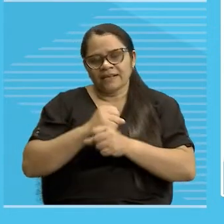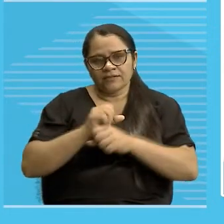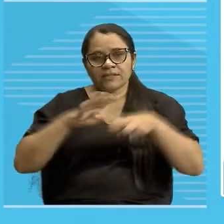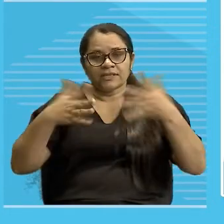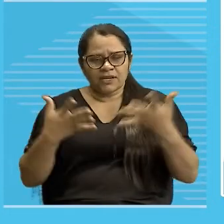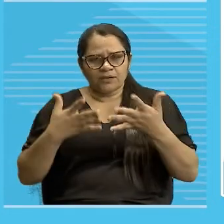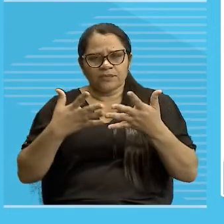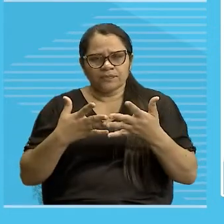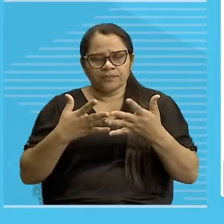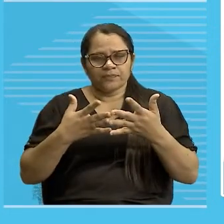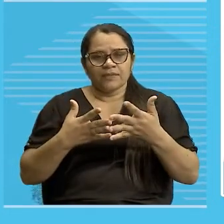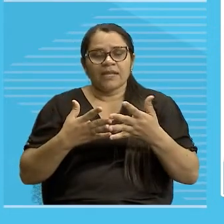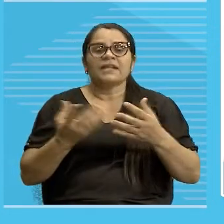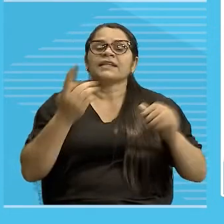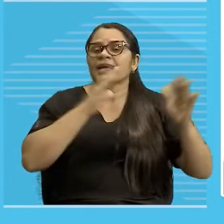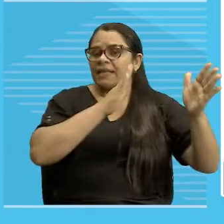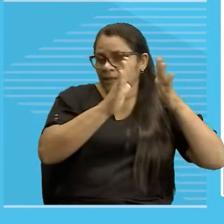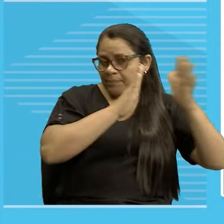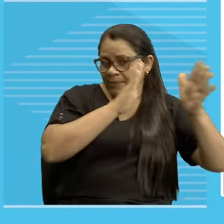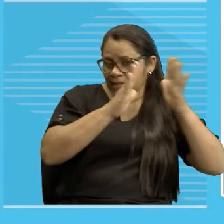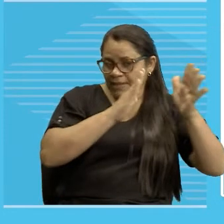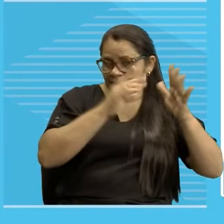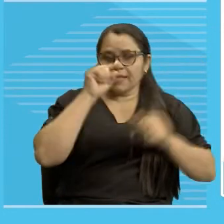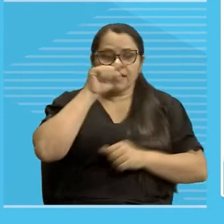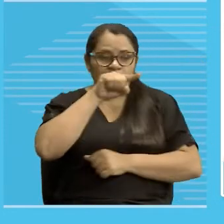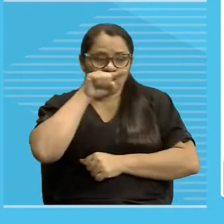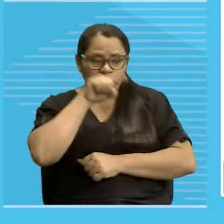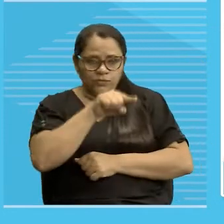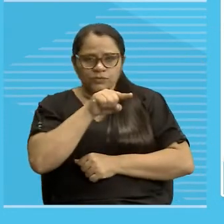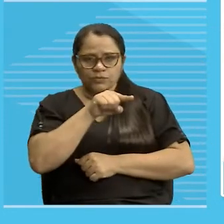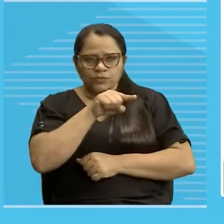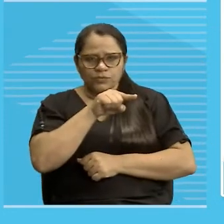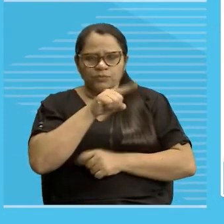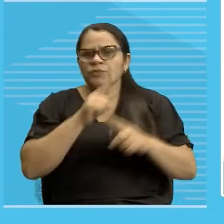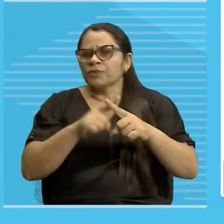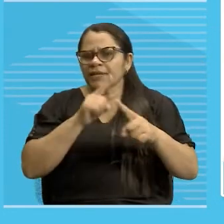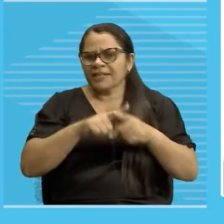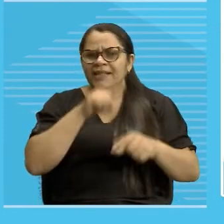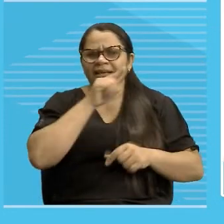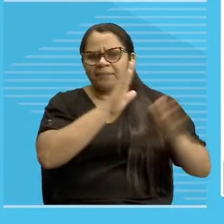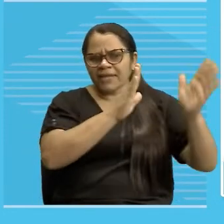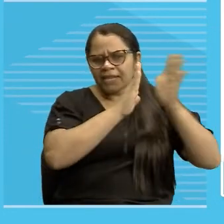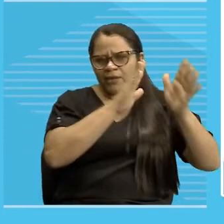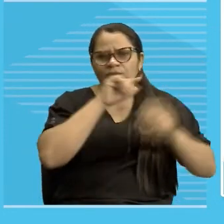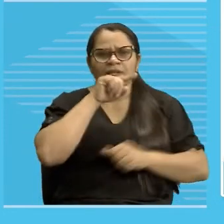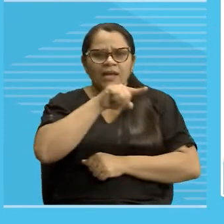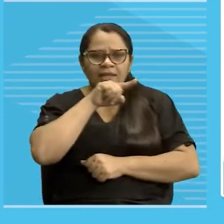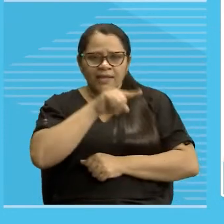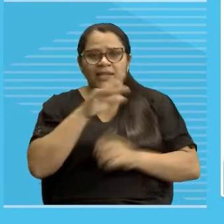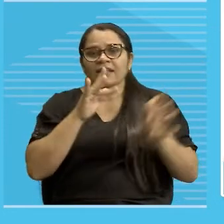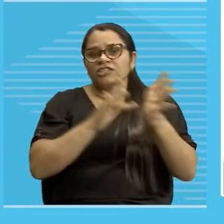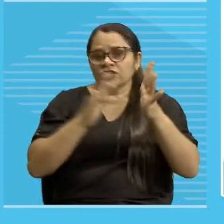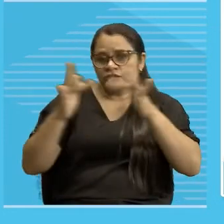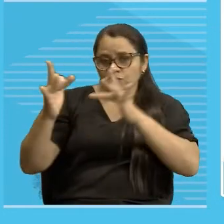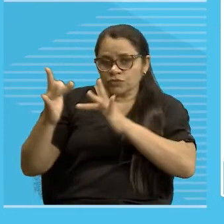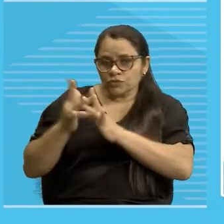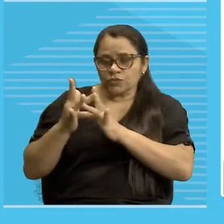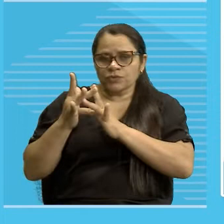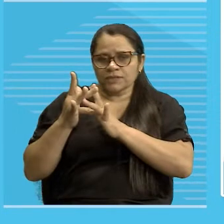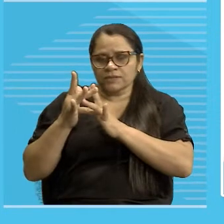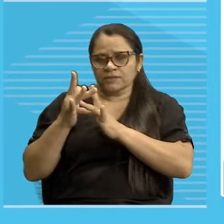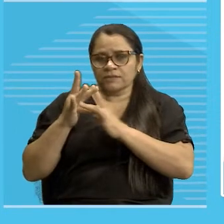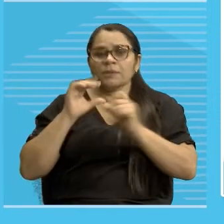Cristo dizia aos seus apóstolos, naquele tempo, por que naquele tempo? porque a gente sabe que o tempo de Jesus Cristo é bastante remoto,